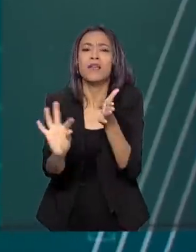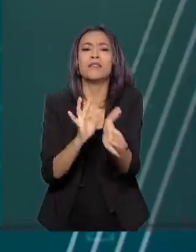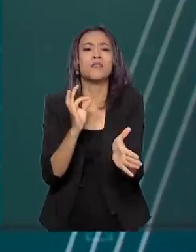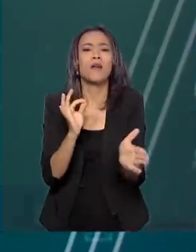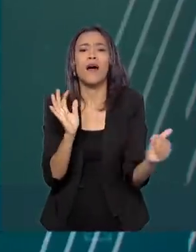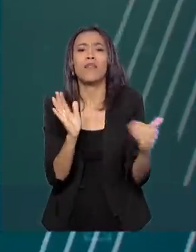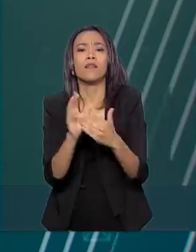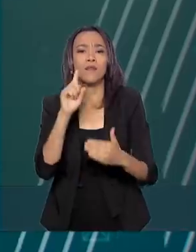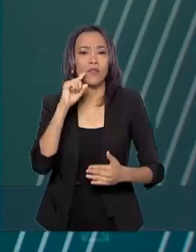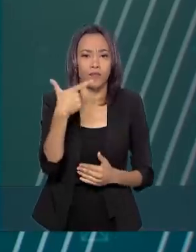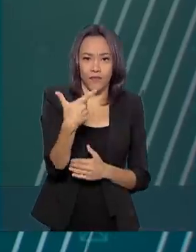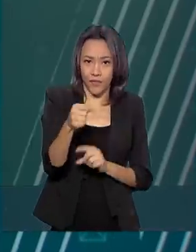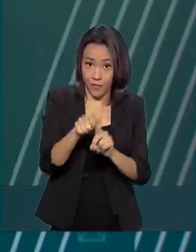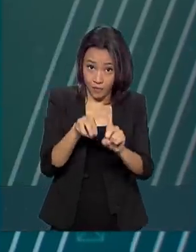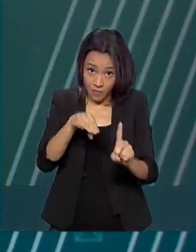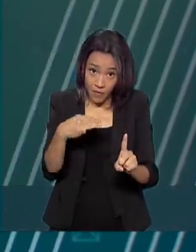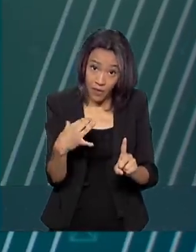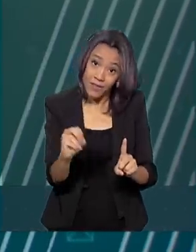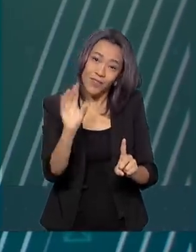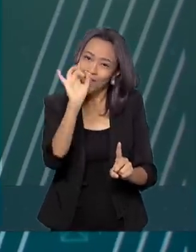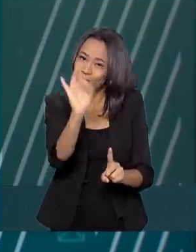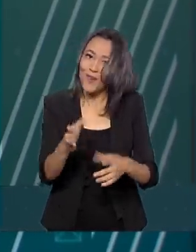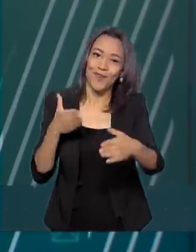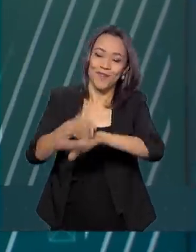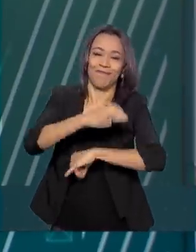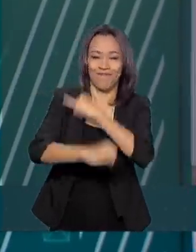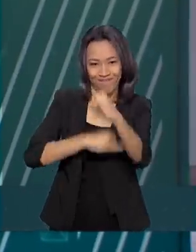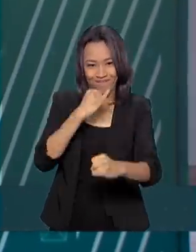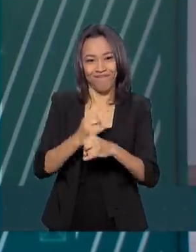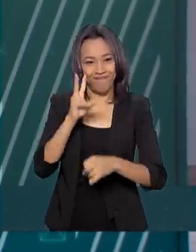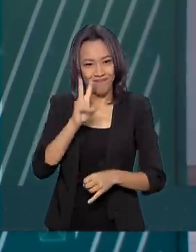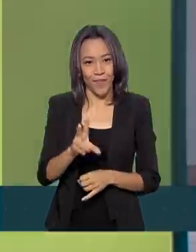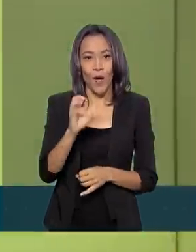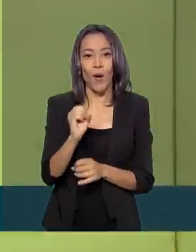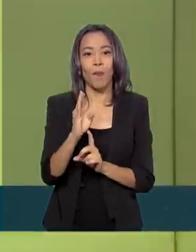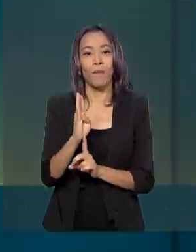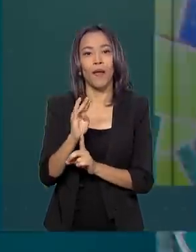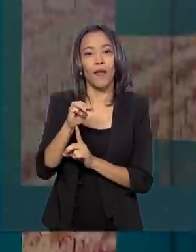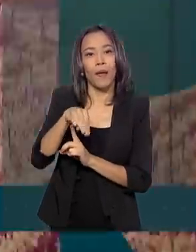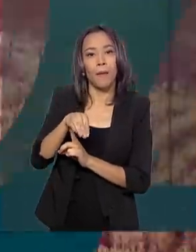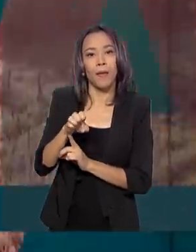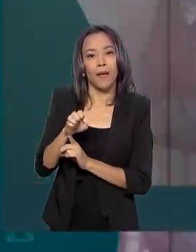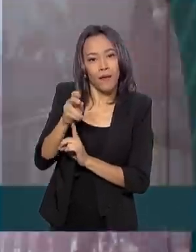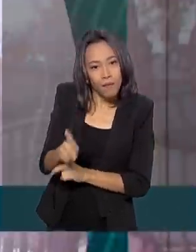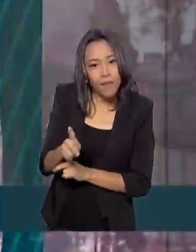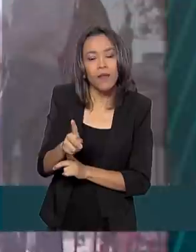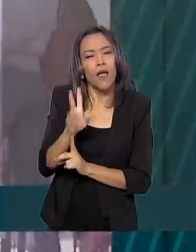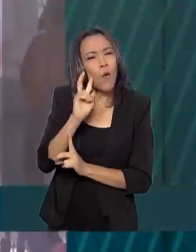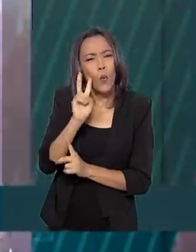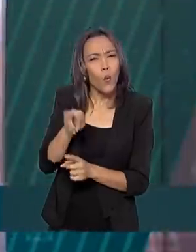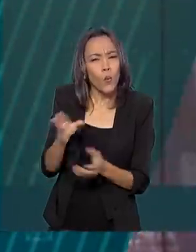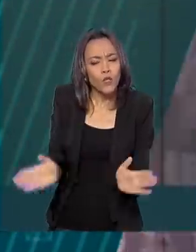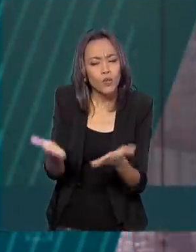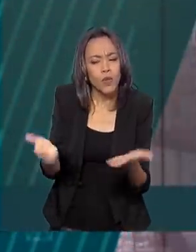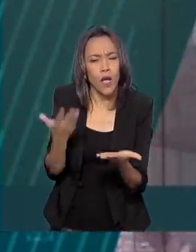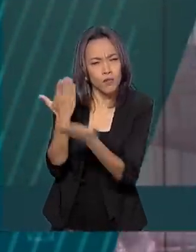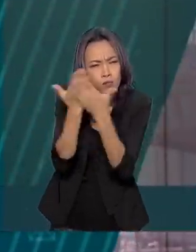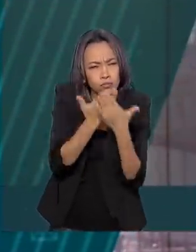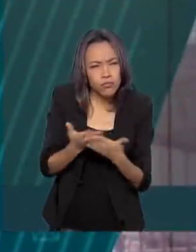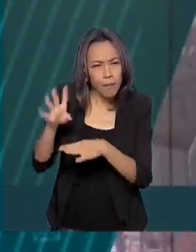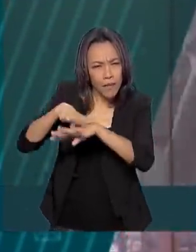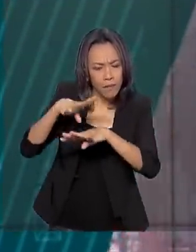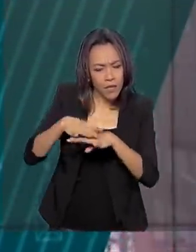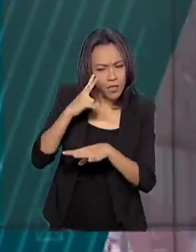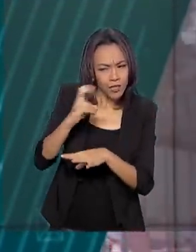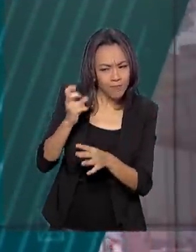vão até 20 de março e devem ser feitas somente pelo site da OBMEP. A competição pretende estimular o estudo da matemática e identificar